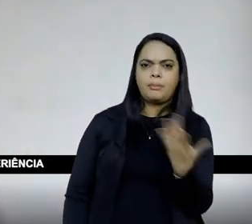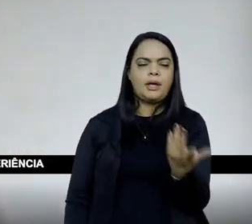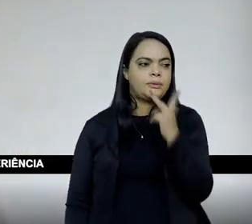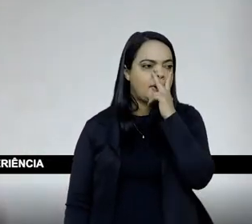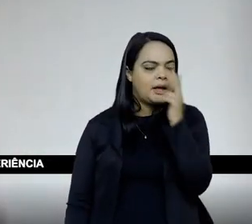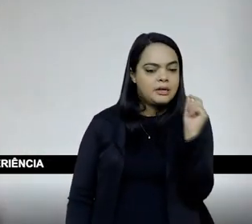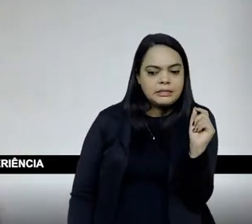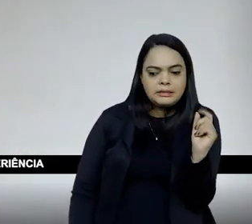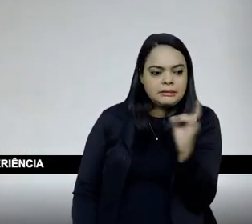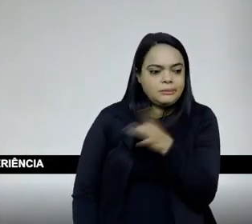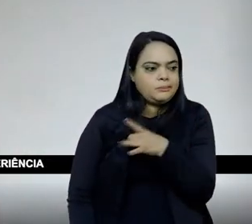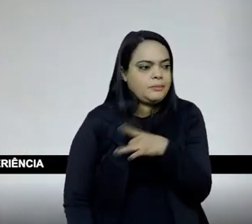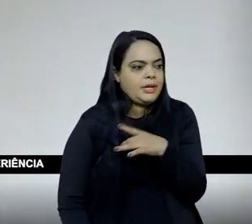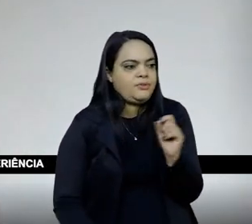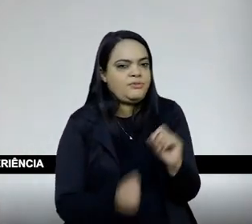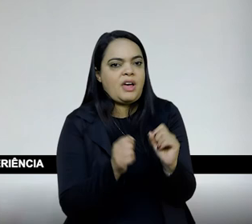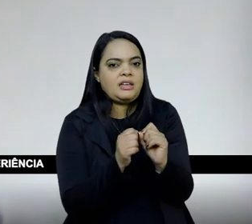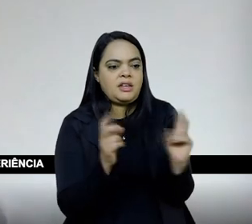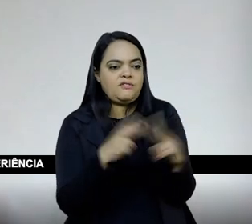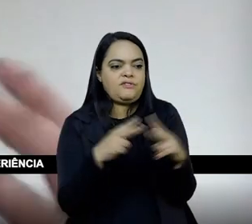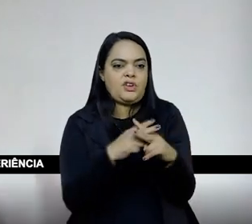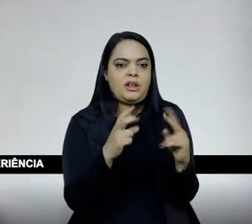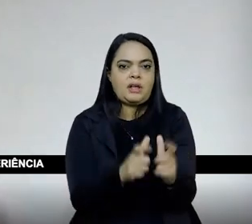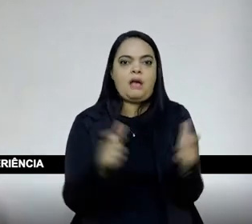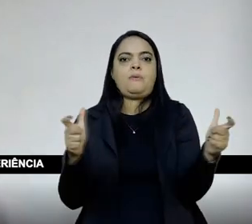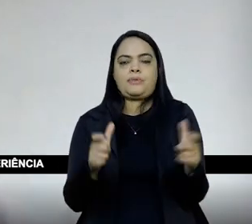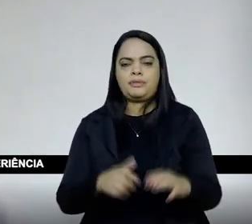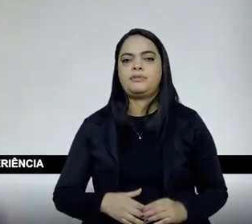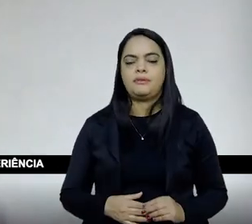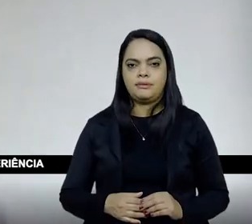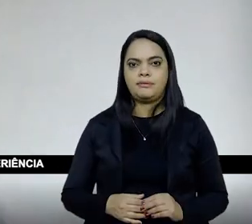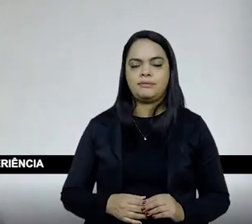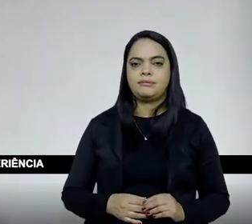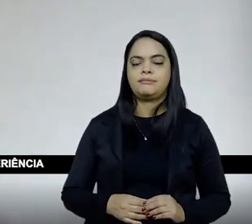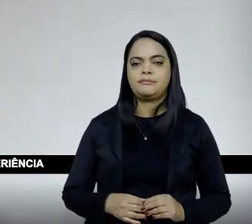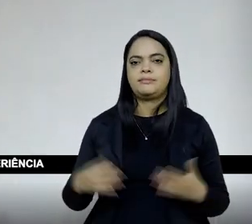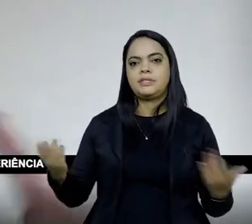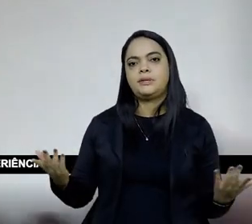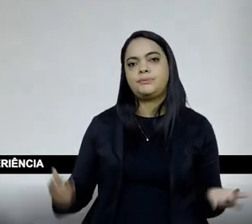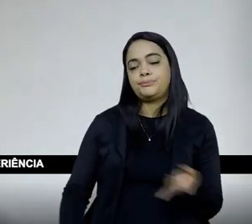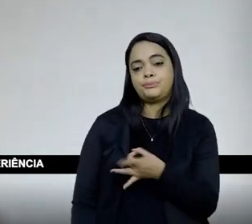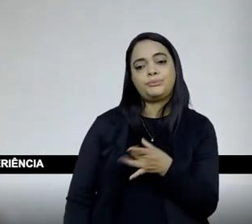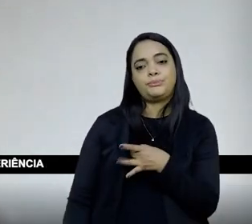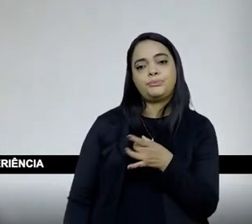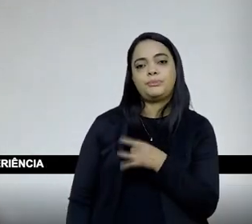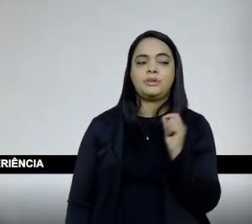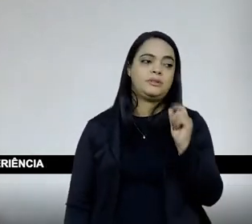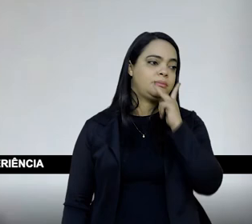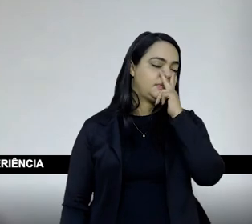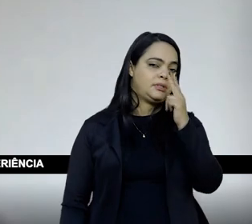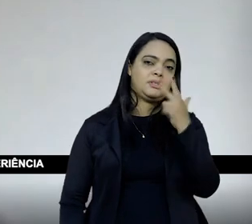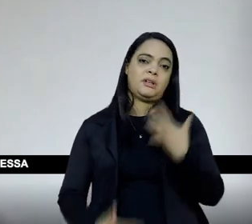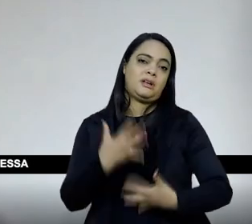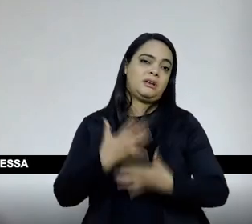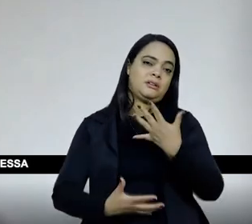né? O medo convoca muita coisa. Nós vamos... A violência de tal forma que o medo é algo avassalador na